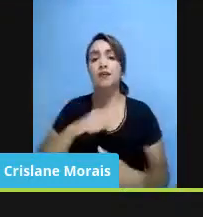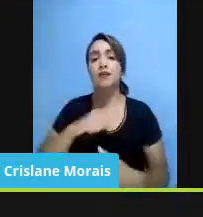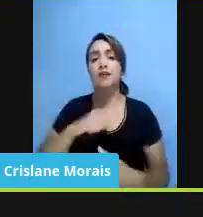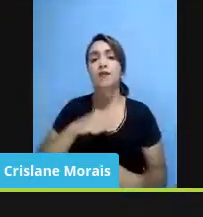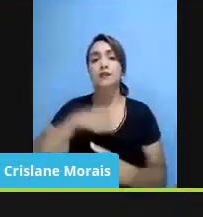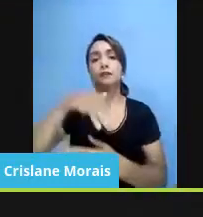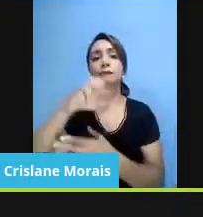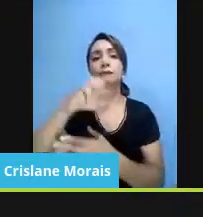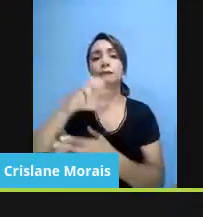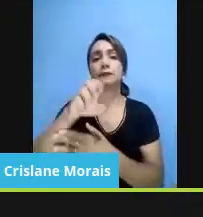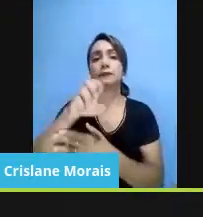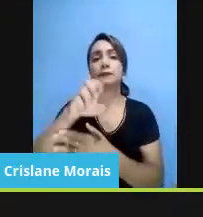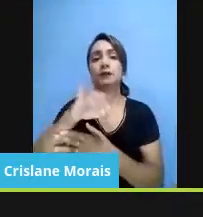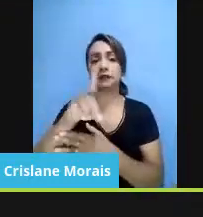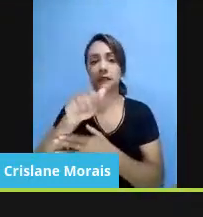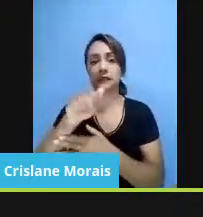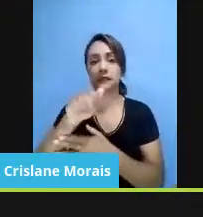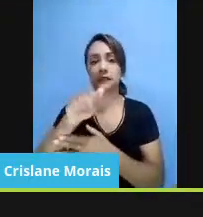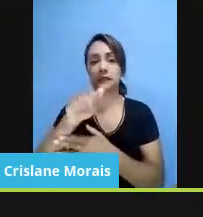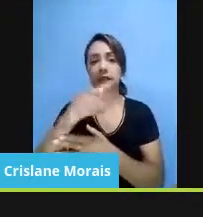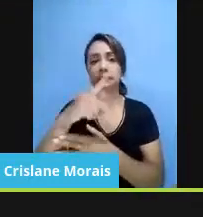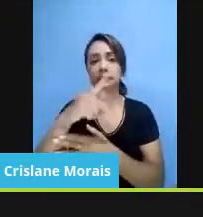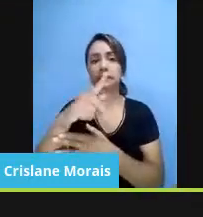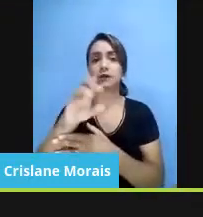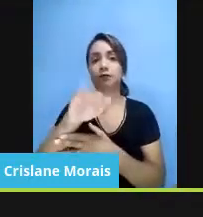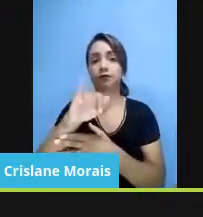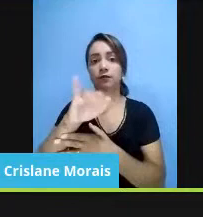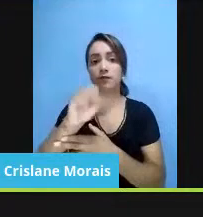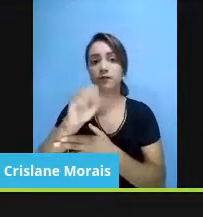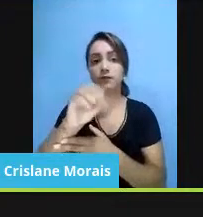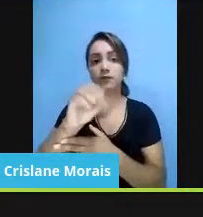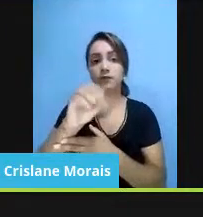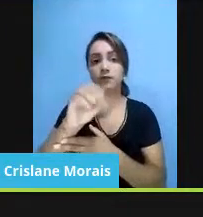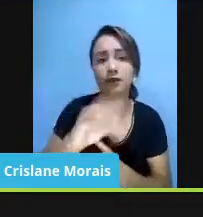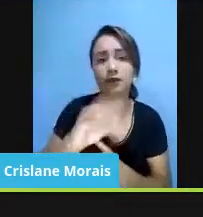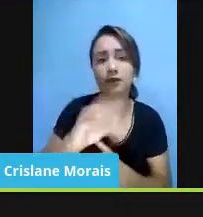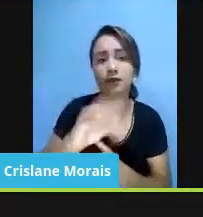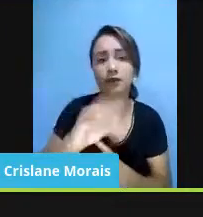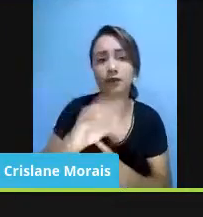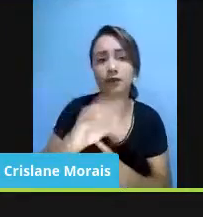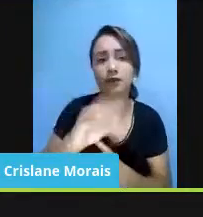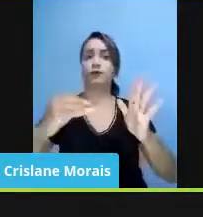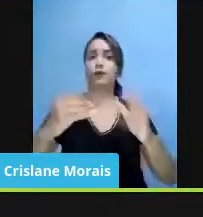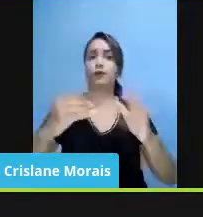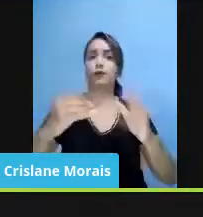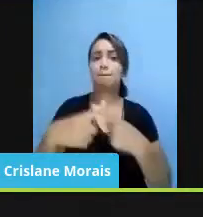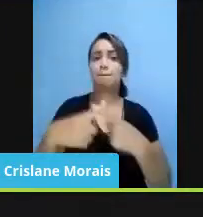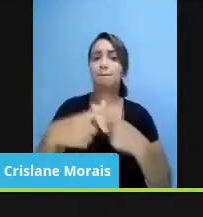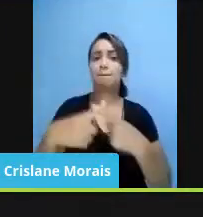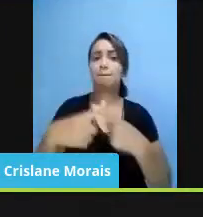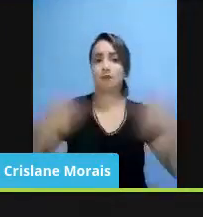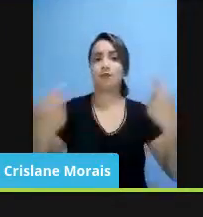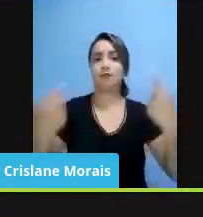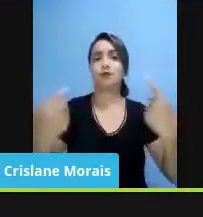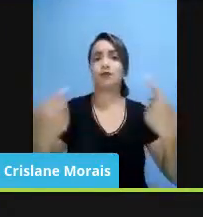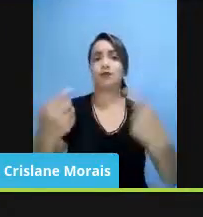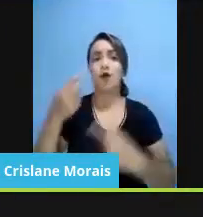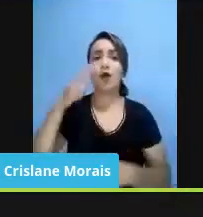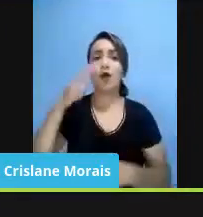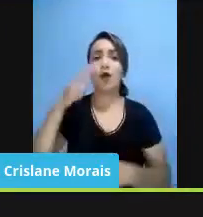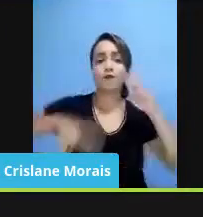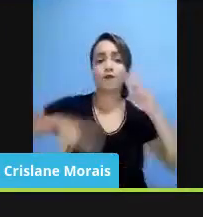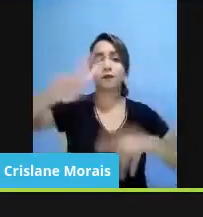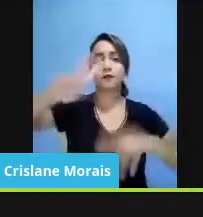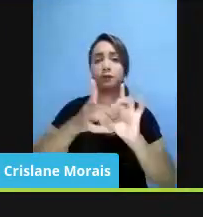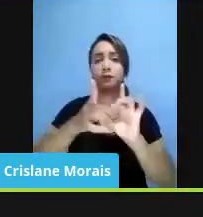ela estava propondo porque seria uma ofensa contra o princípio da gestão democrática. O fato é que a medida